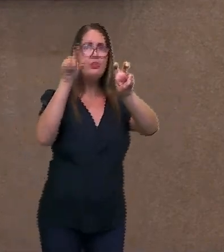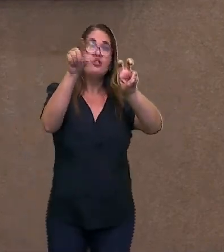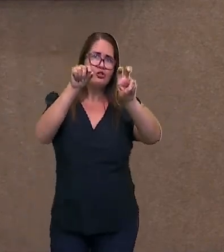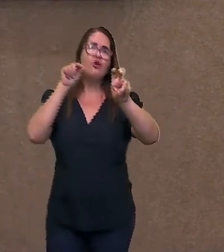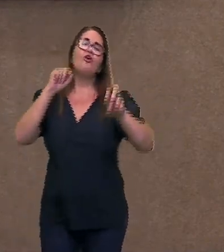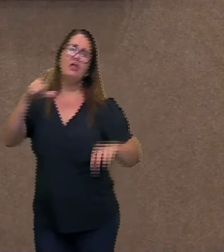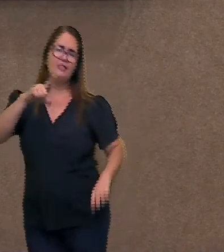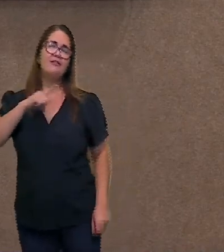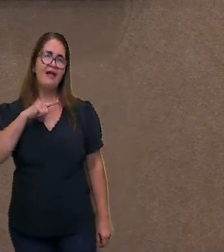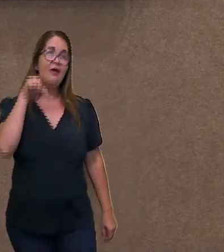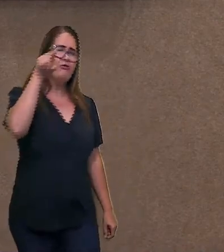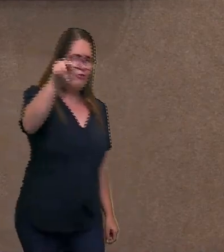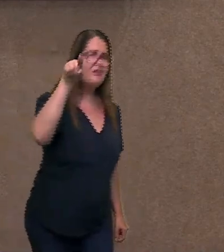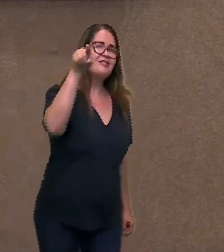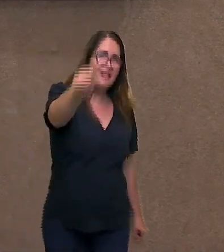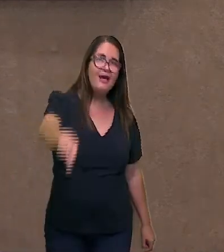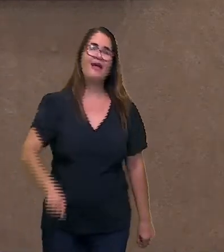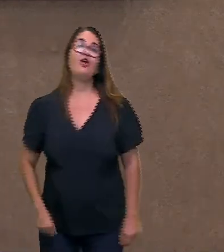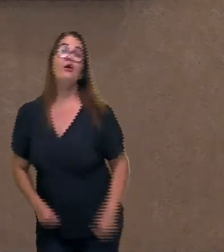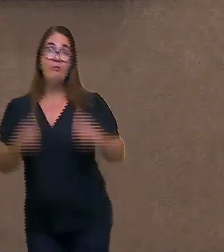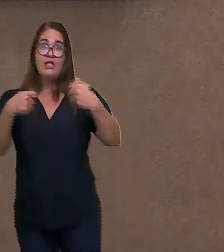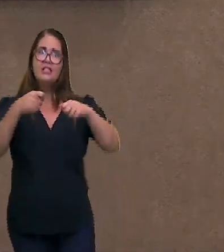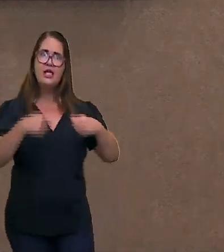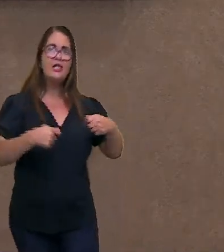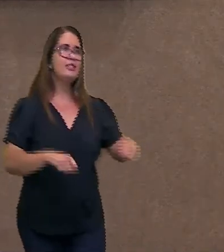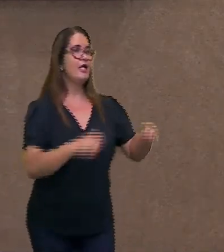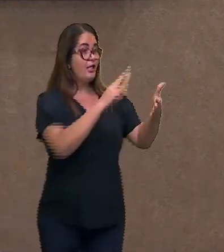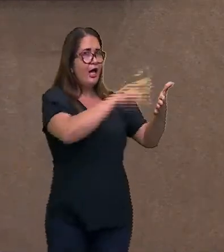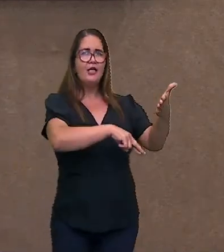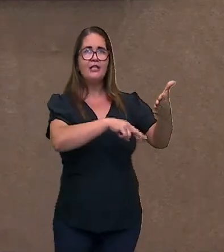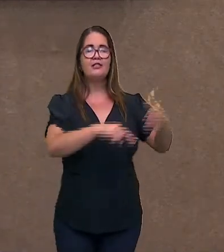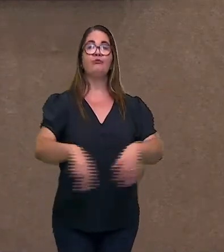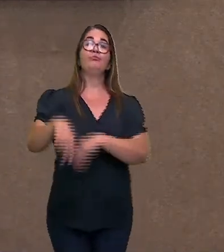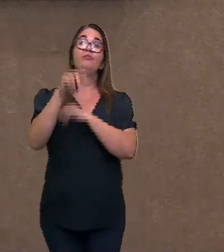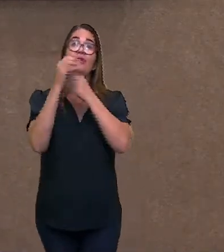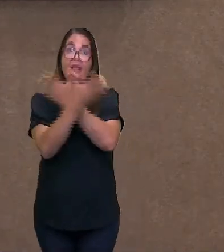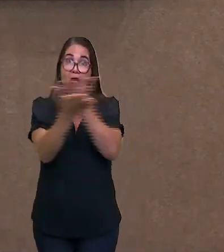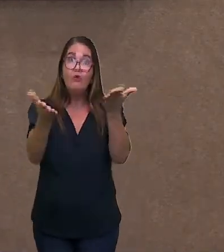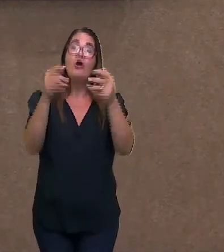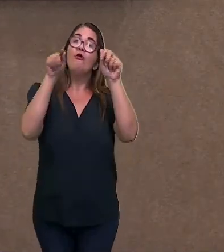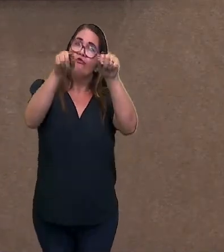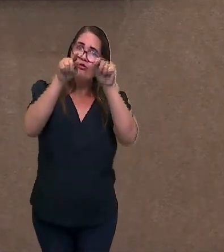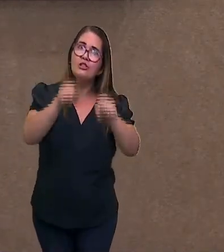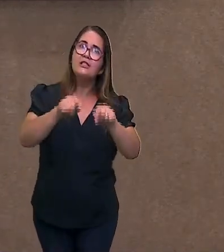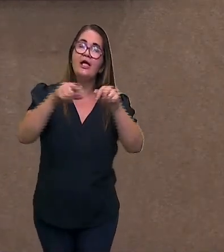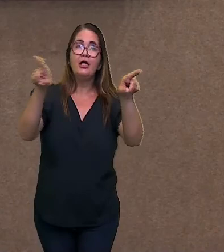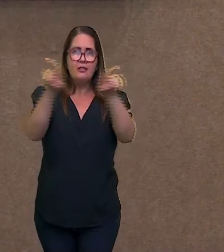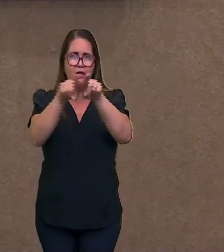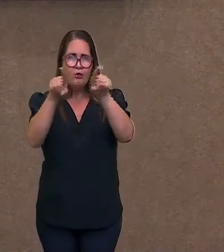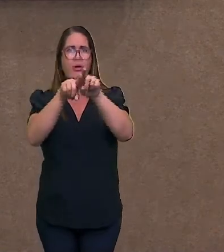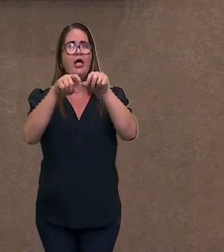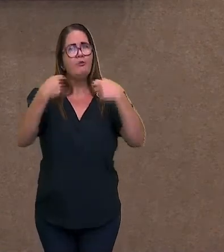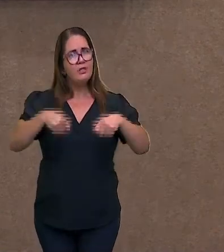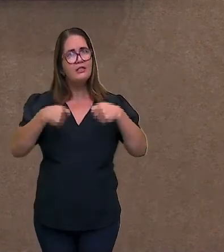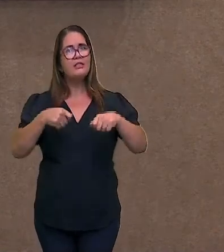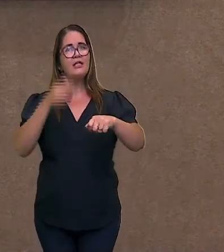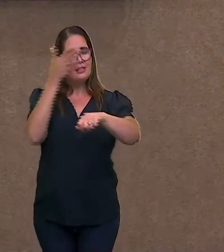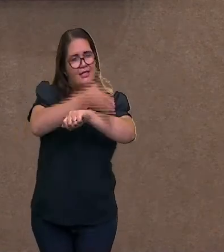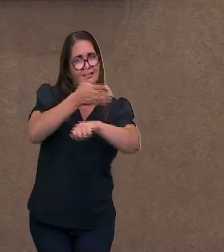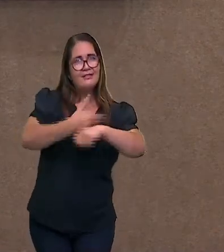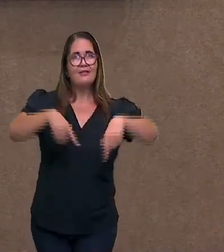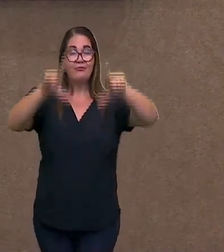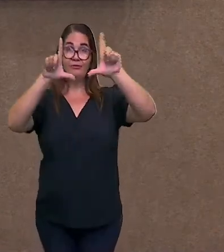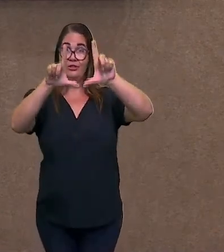de você analisar as orações E só depende de você também Acessar as nossas atividades na